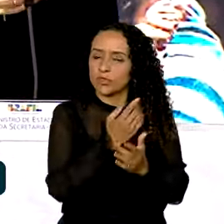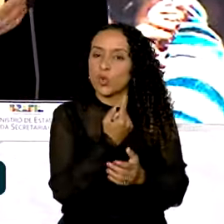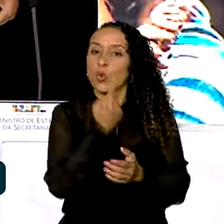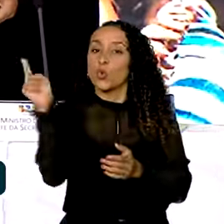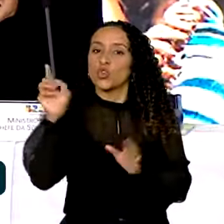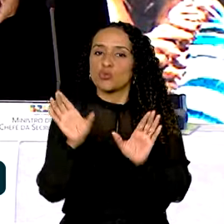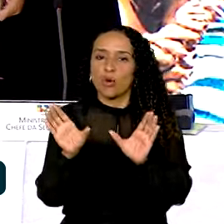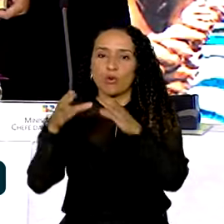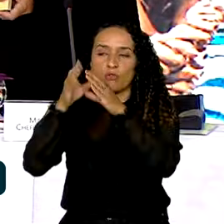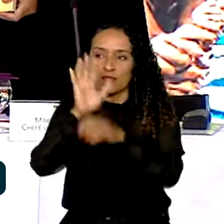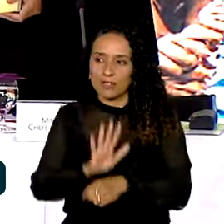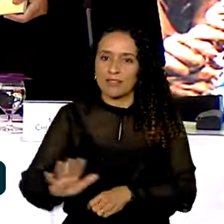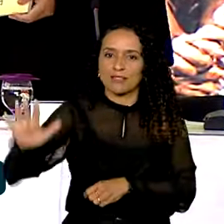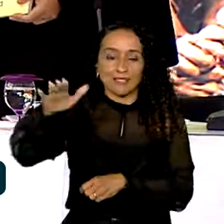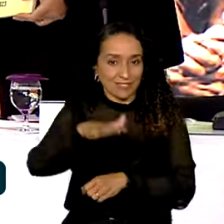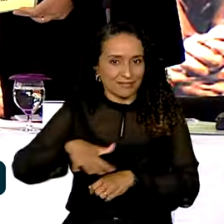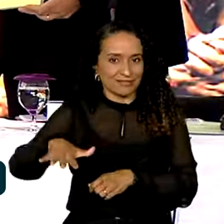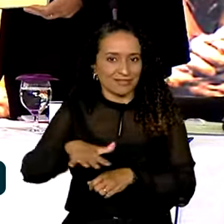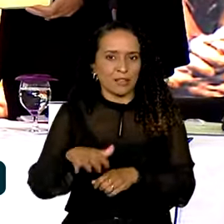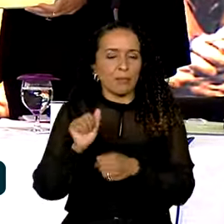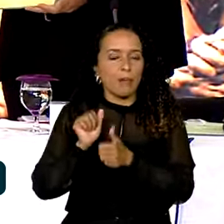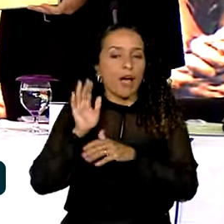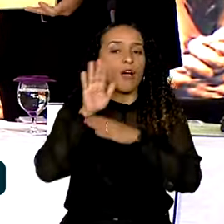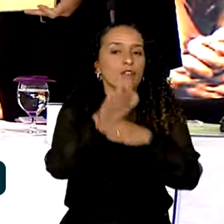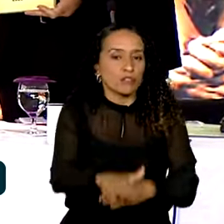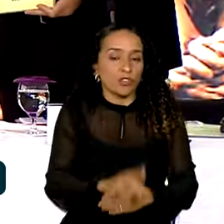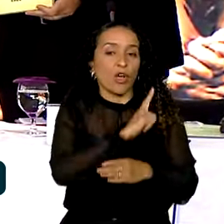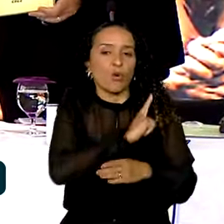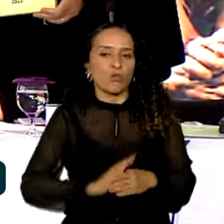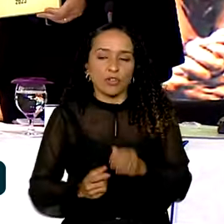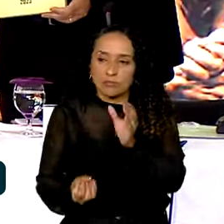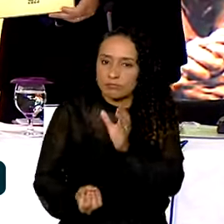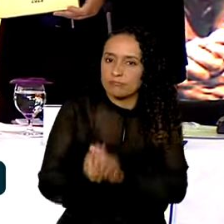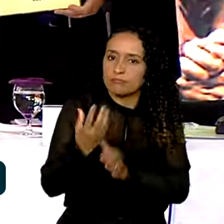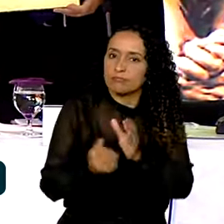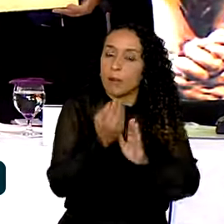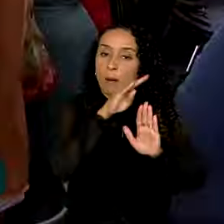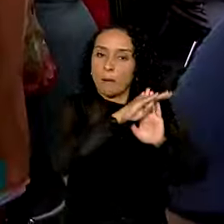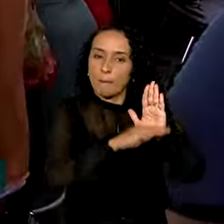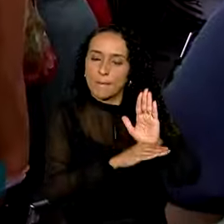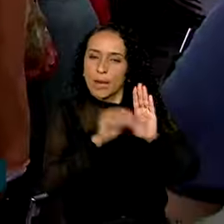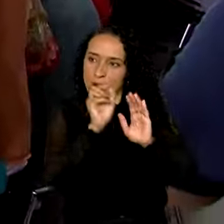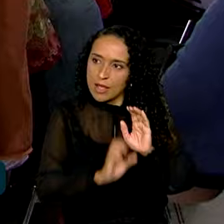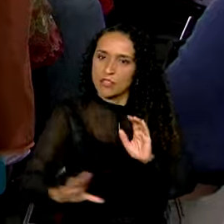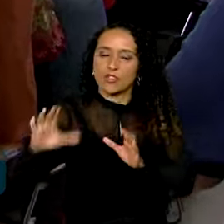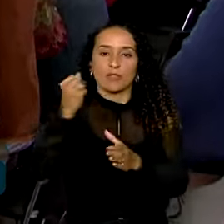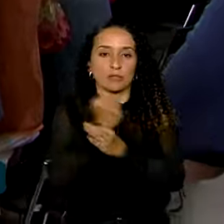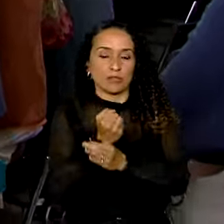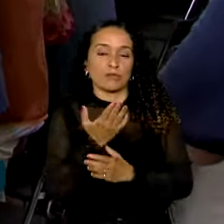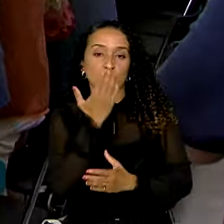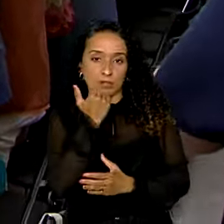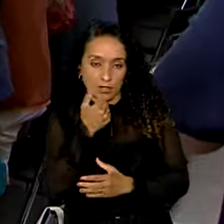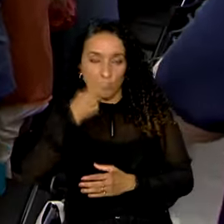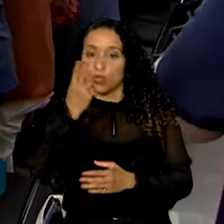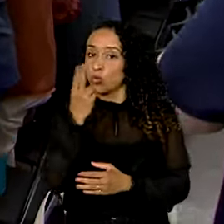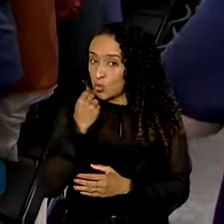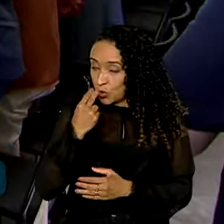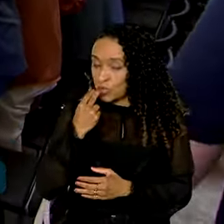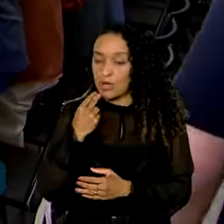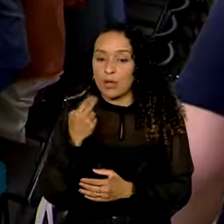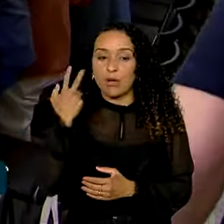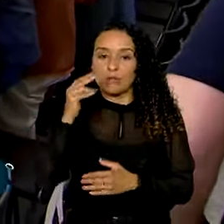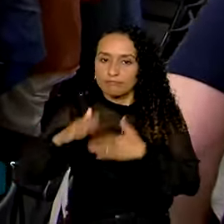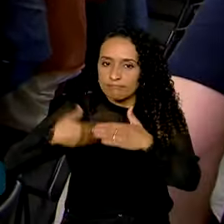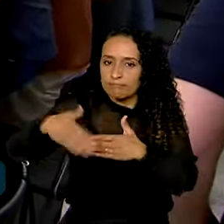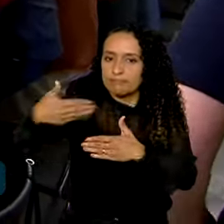Conferência Nacional do Setor para ajudar o governo a elaborar o Plano Nacional de Segurança Alimentar e Nutricional para